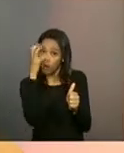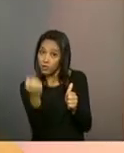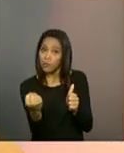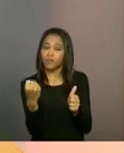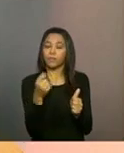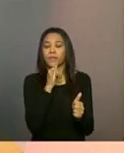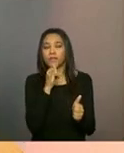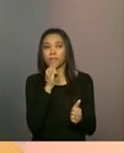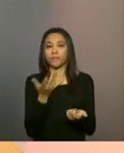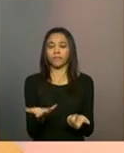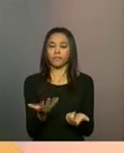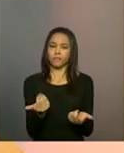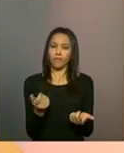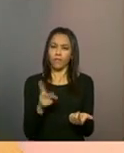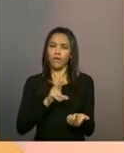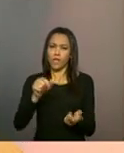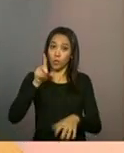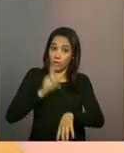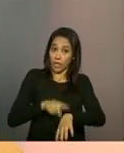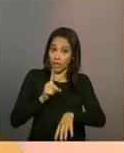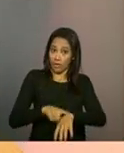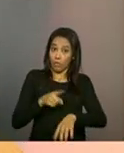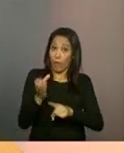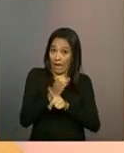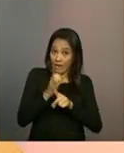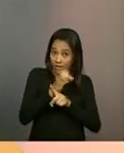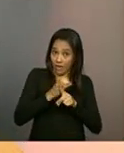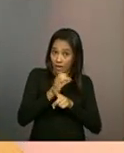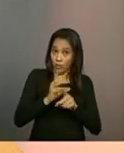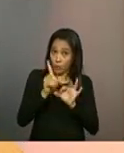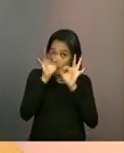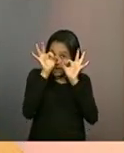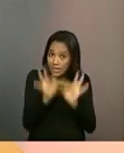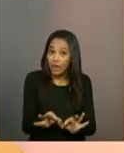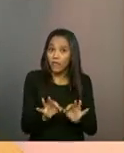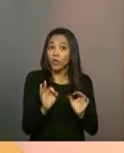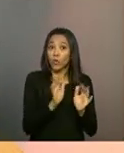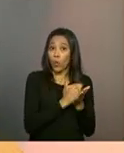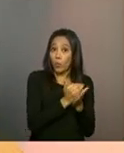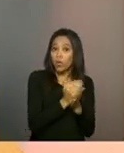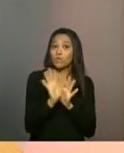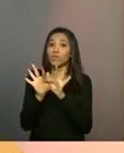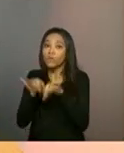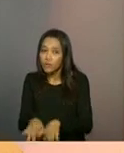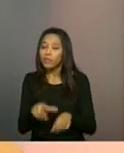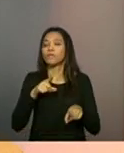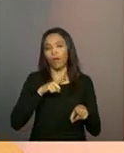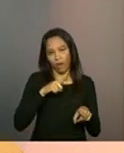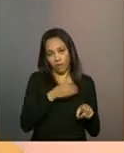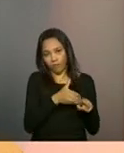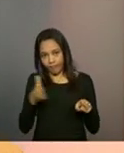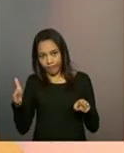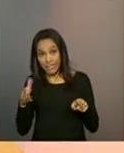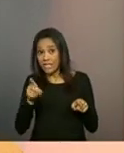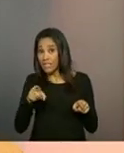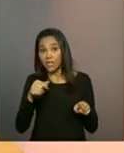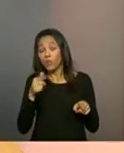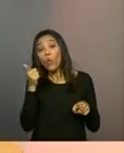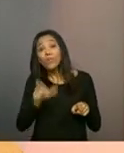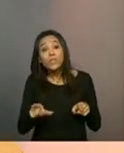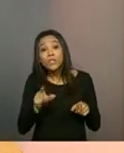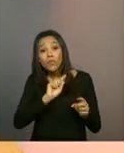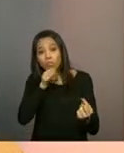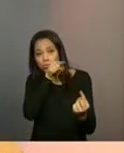Por exemplo, o acompanhamento familiar, ele vai ter um prazo estabelecido entre a família e o técnico. Se não forem atingidos os objetivos, ele pode ser prorrogado,